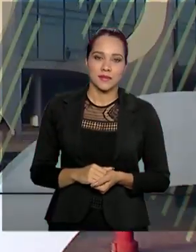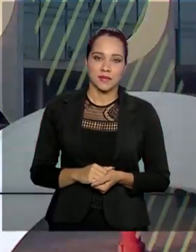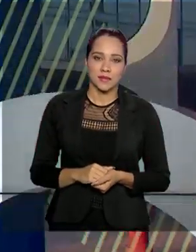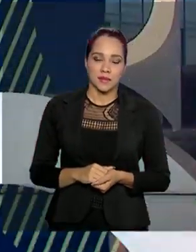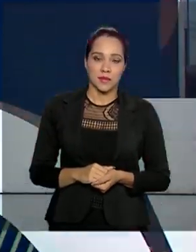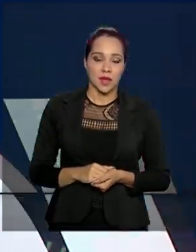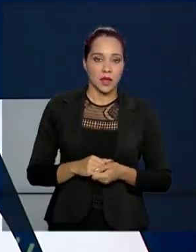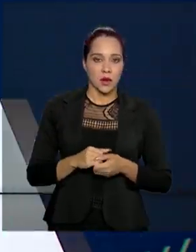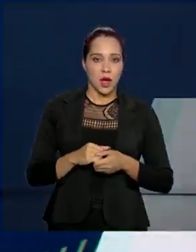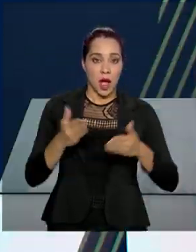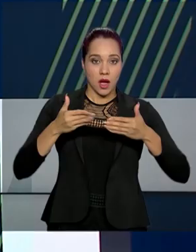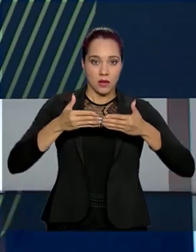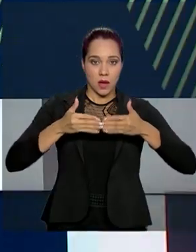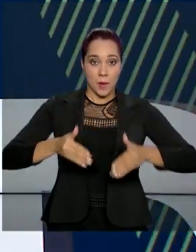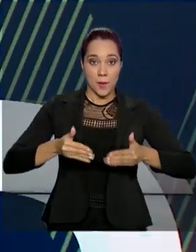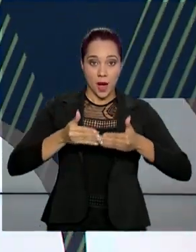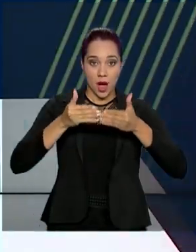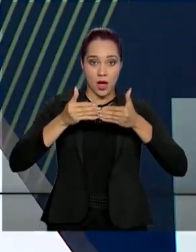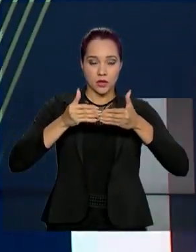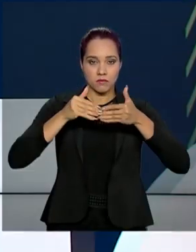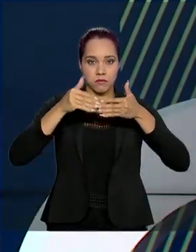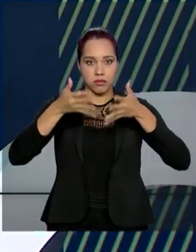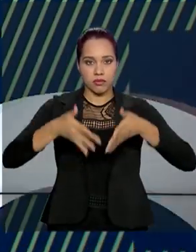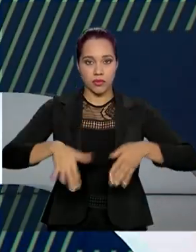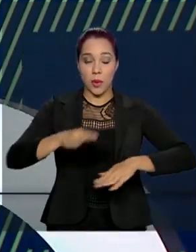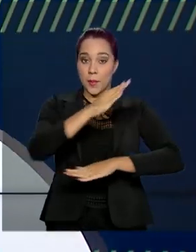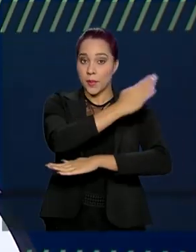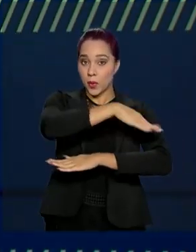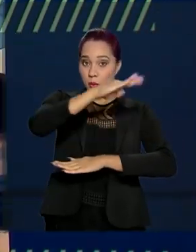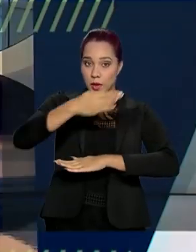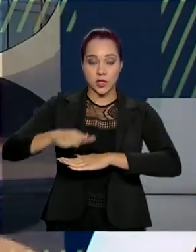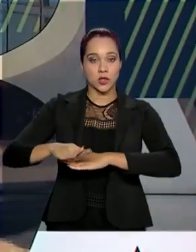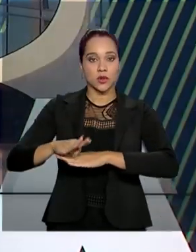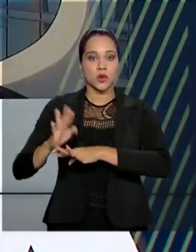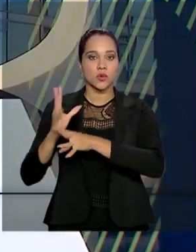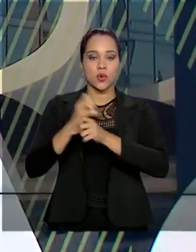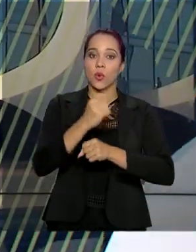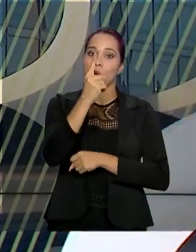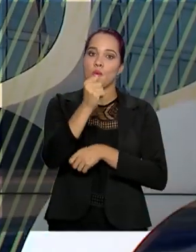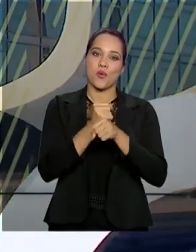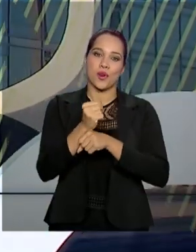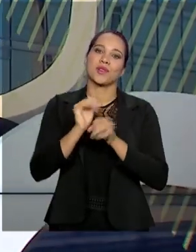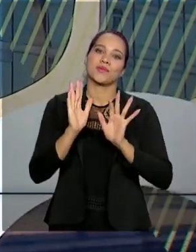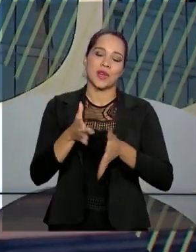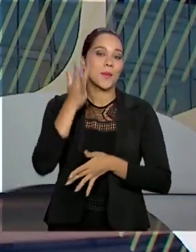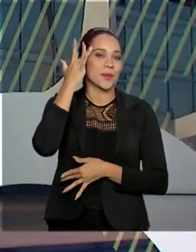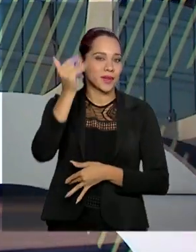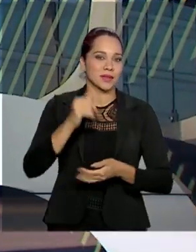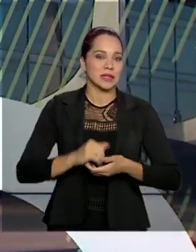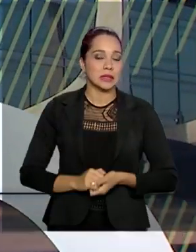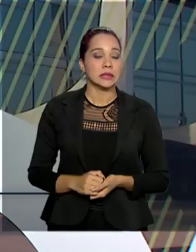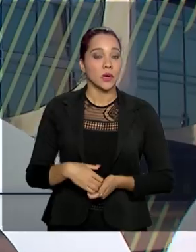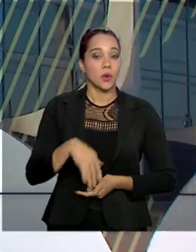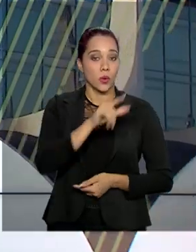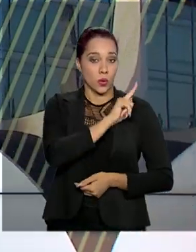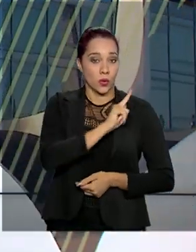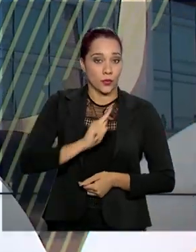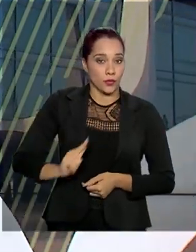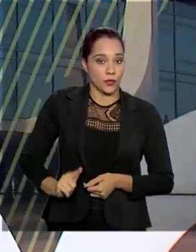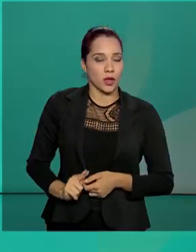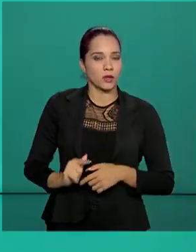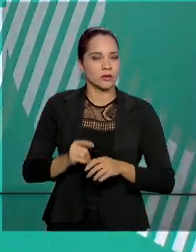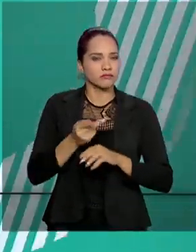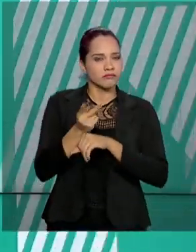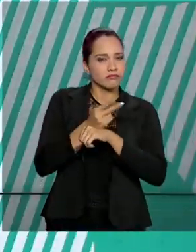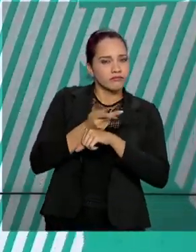O rompimento da barragem de Brumadinho, em Minas Gerais, completa um ano amanhã. De lá para cá, o governo federal intensificou a